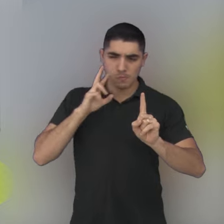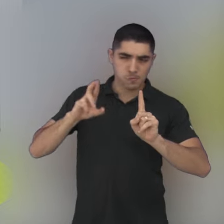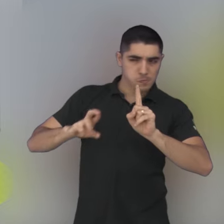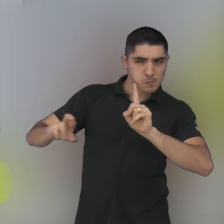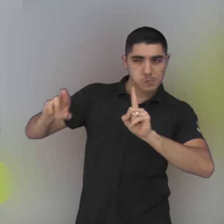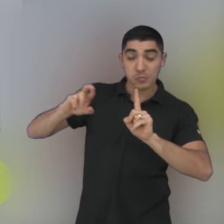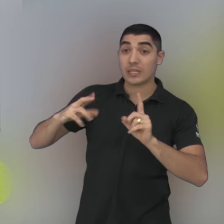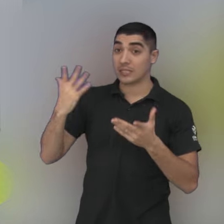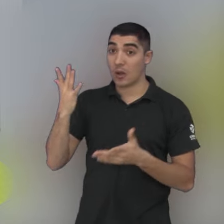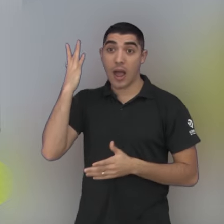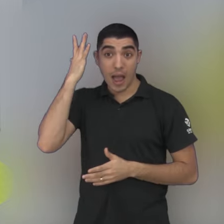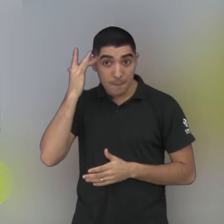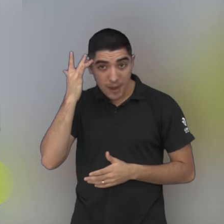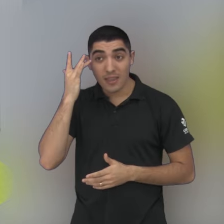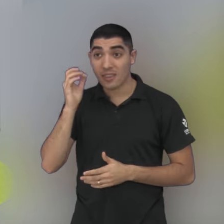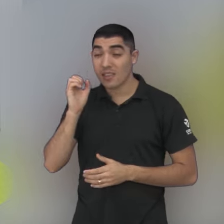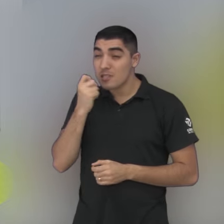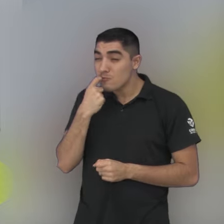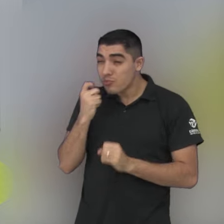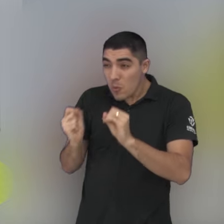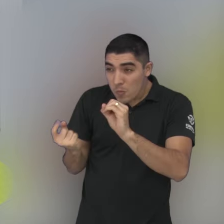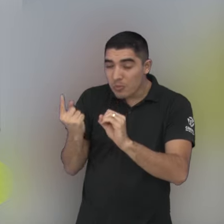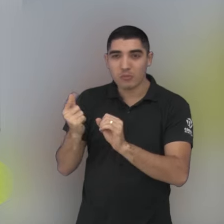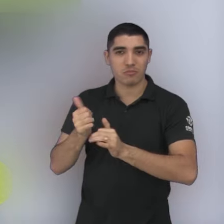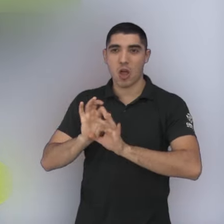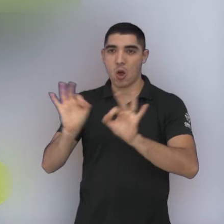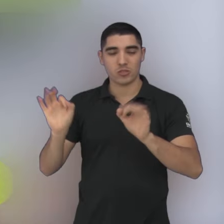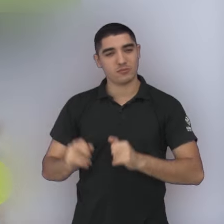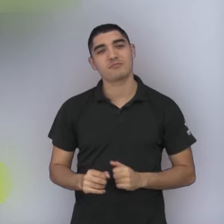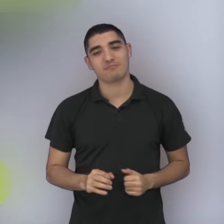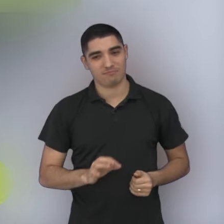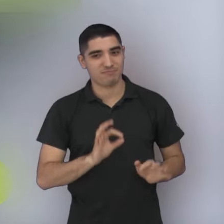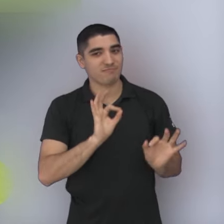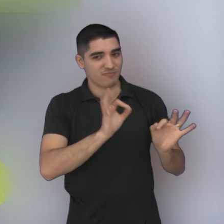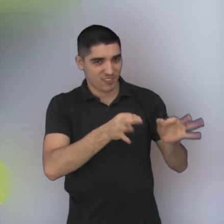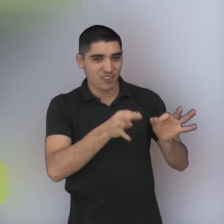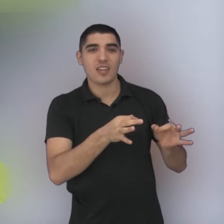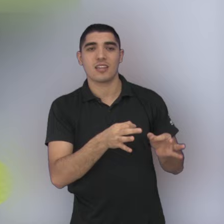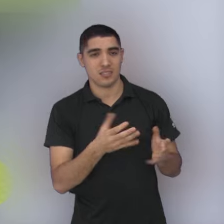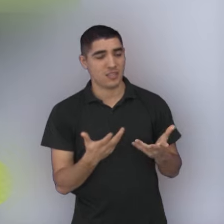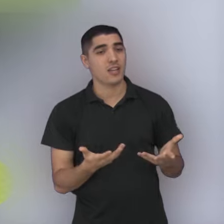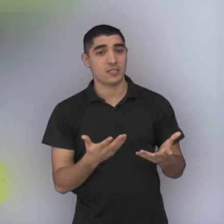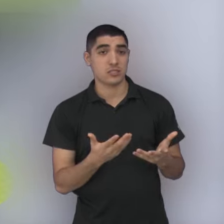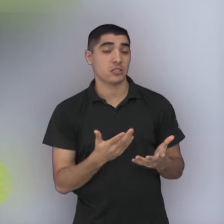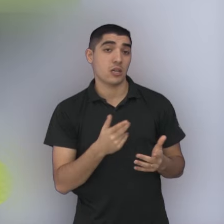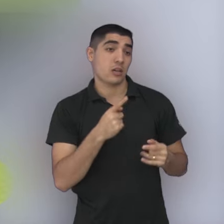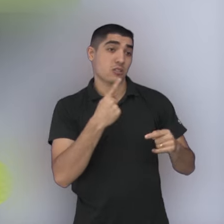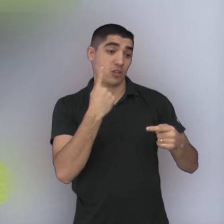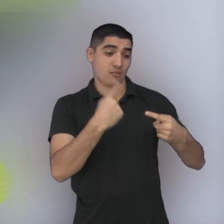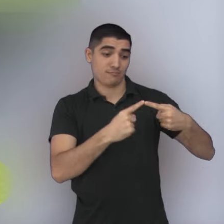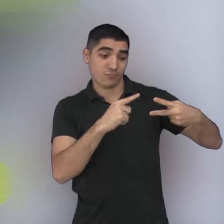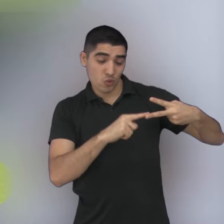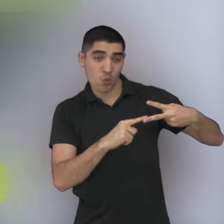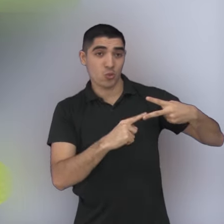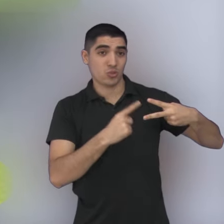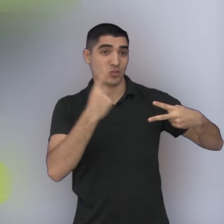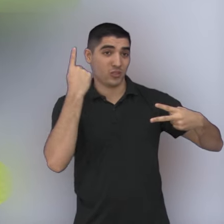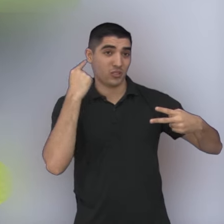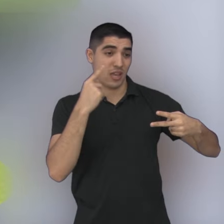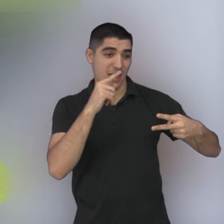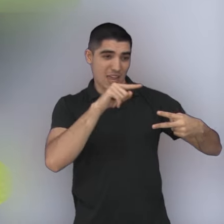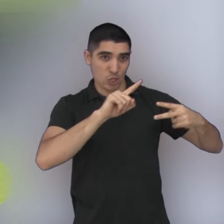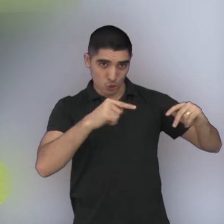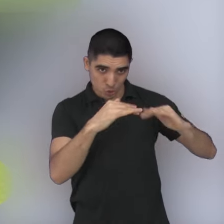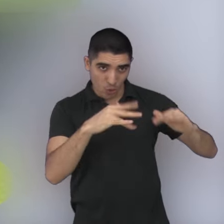de amanhã promete e meio a zero é goleada amanhã para o São José. Exatamente. Como você falou, além de não vencer nos dois jogos da Série D, tem esse